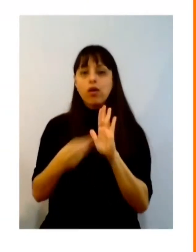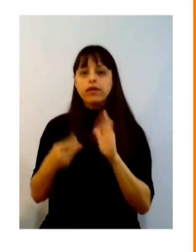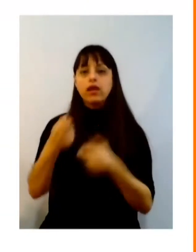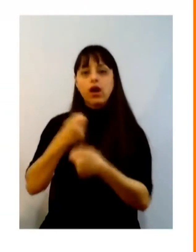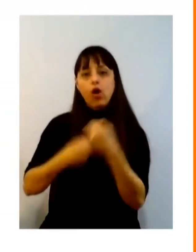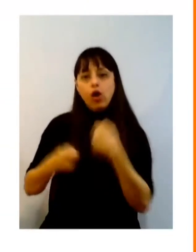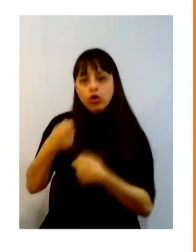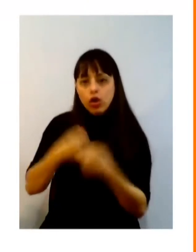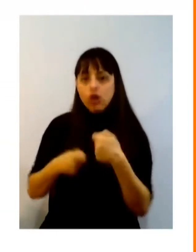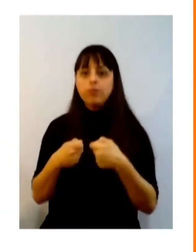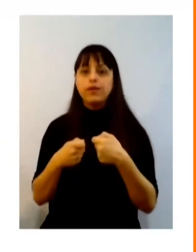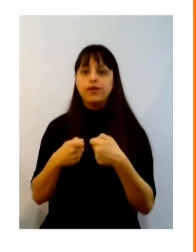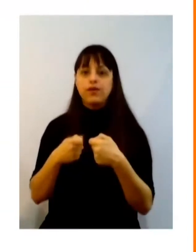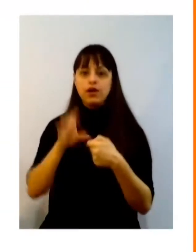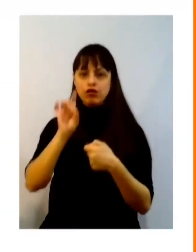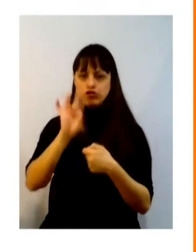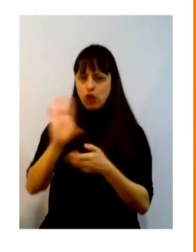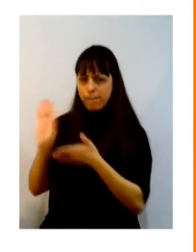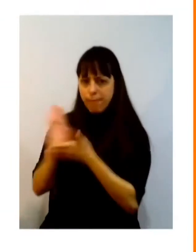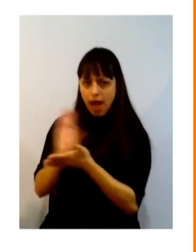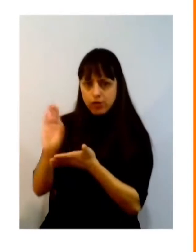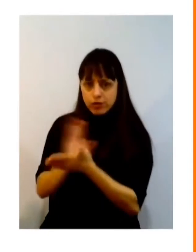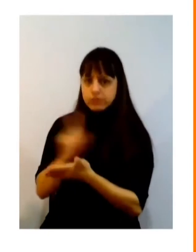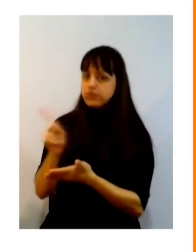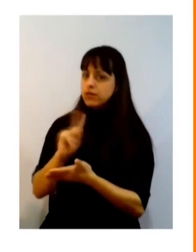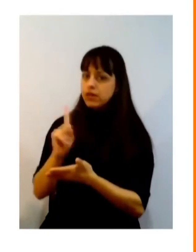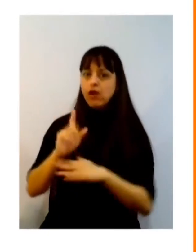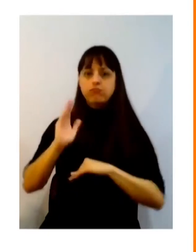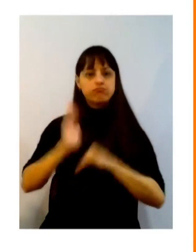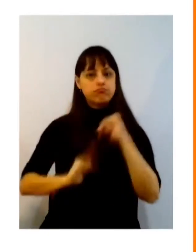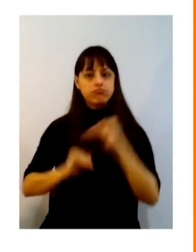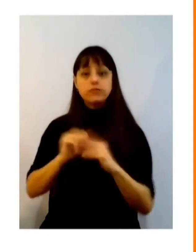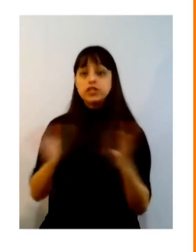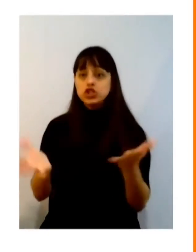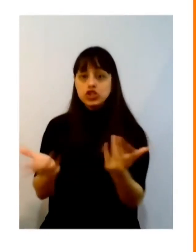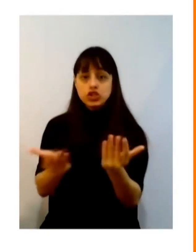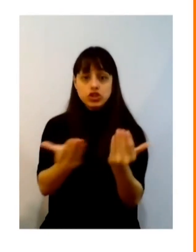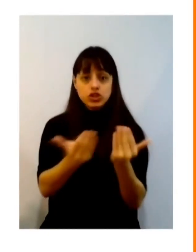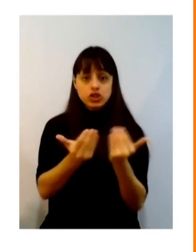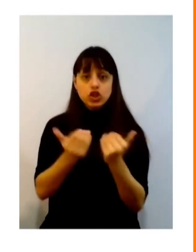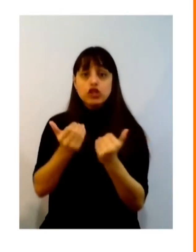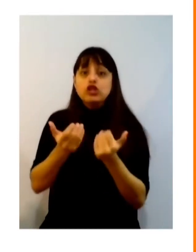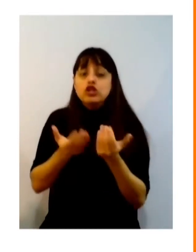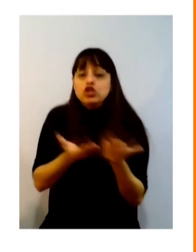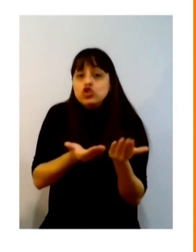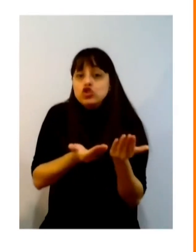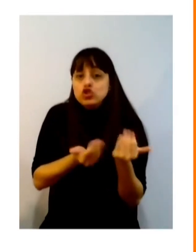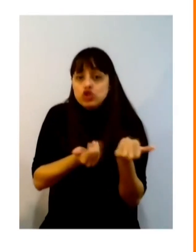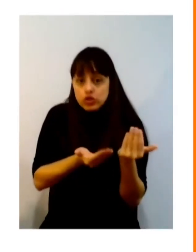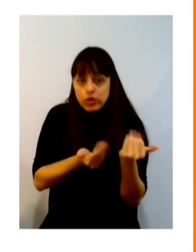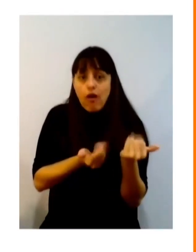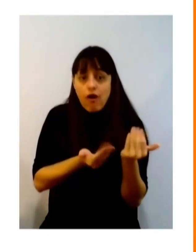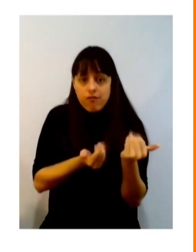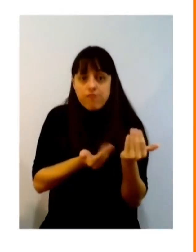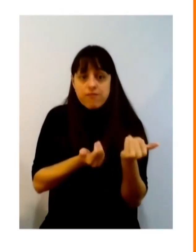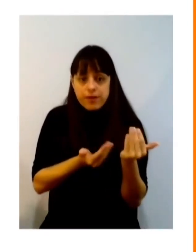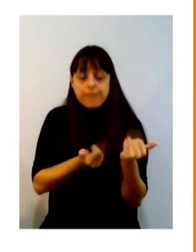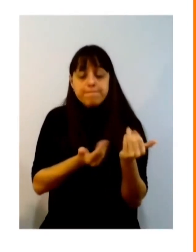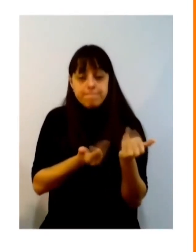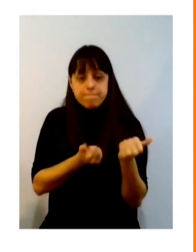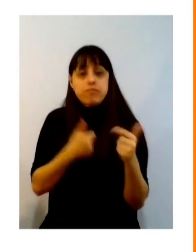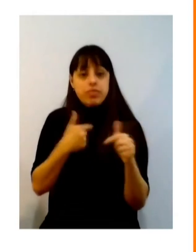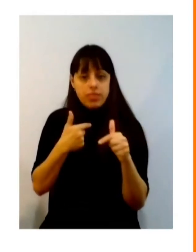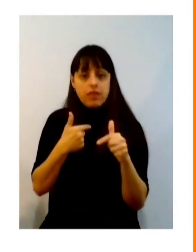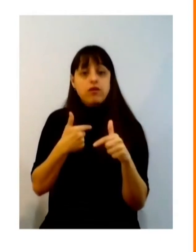doações cada vez mais a gente quer trazer os jovens para o processo que essa passagem de